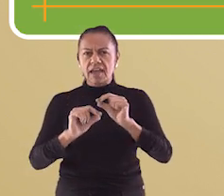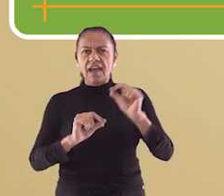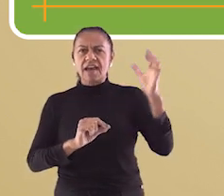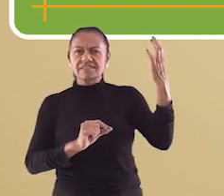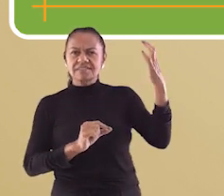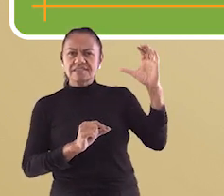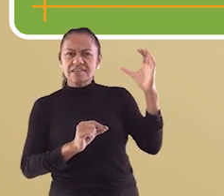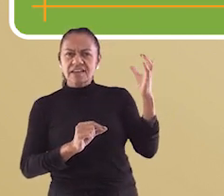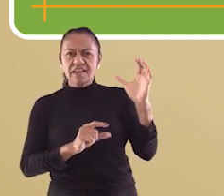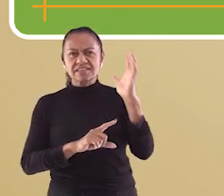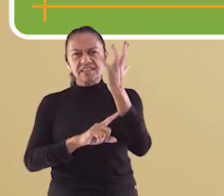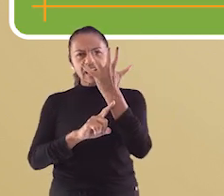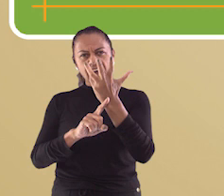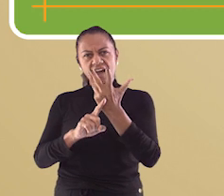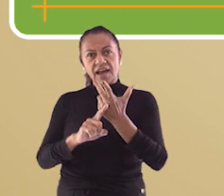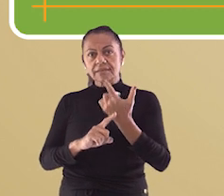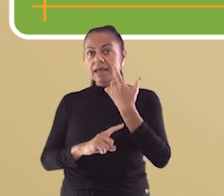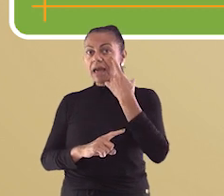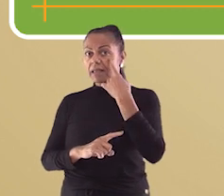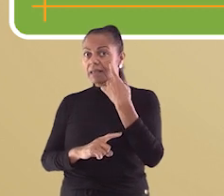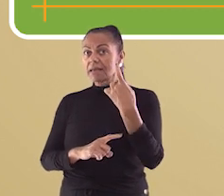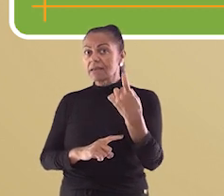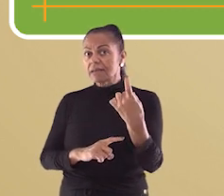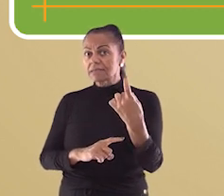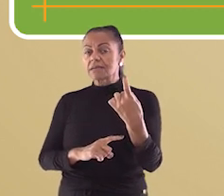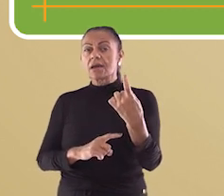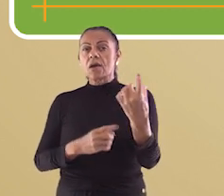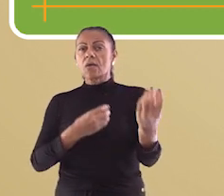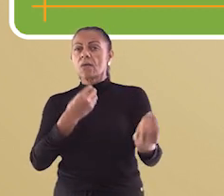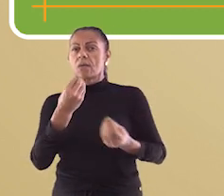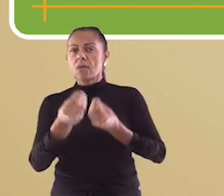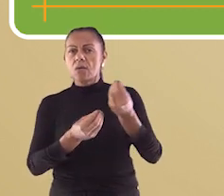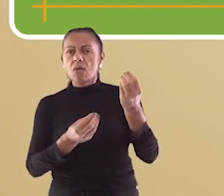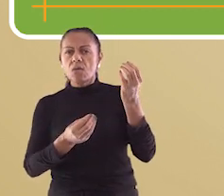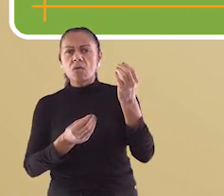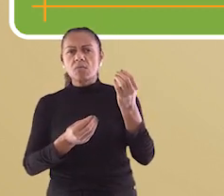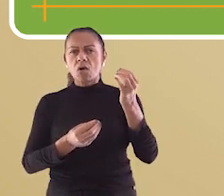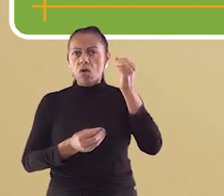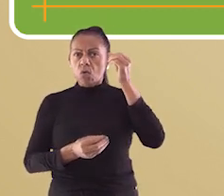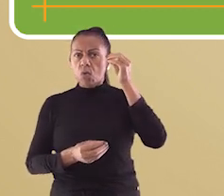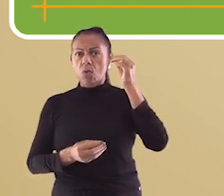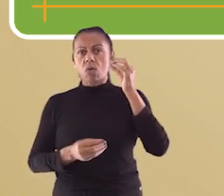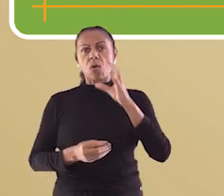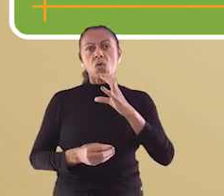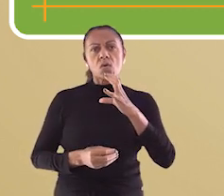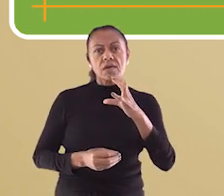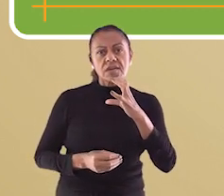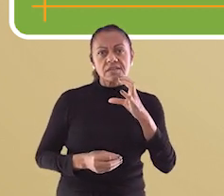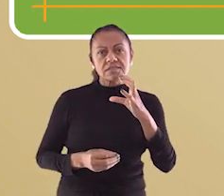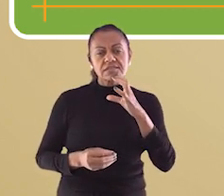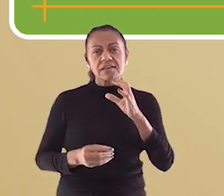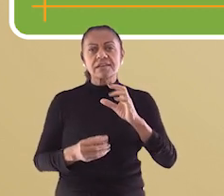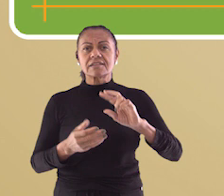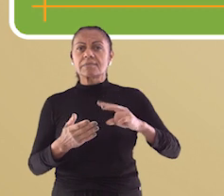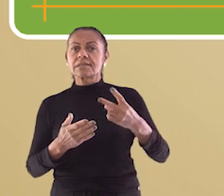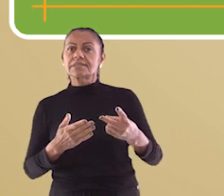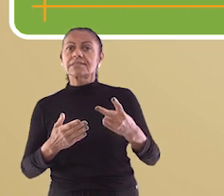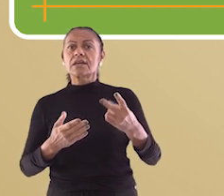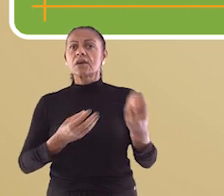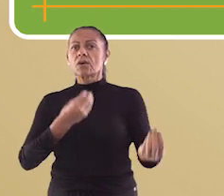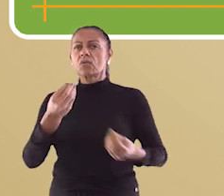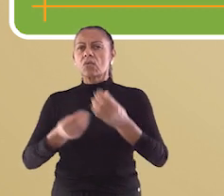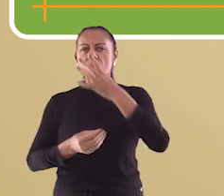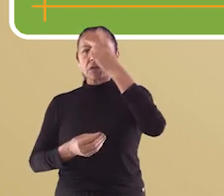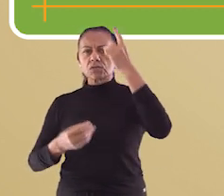e pelas artes como forma de conhecimento, interpretação e expressão dos homens sobre si mesmo